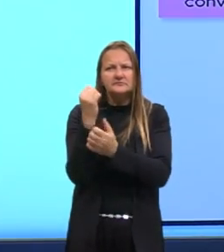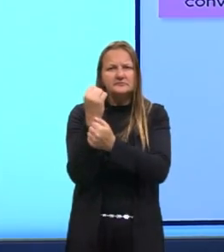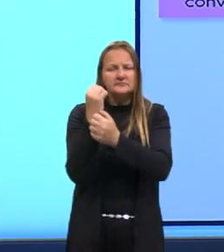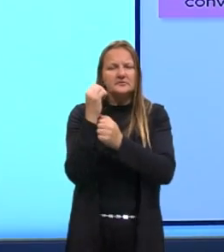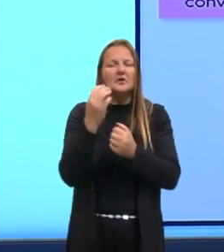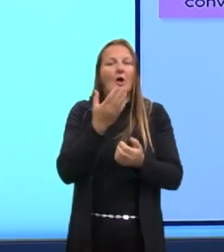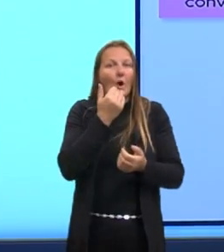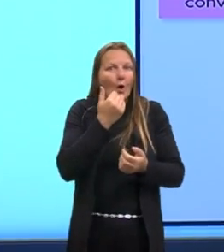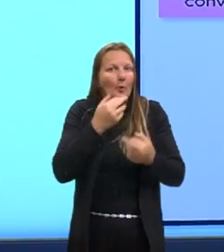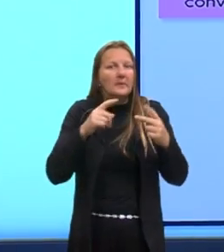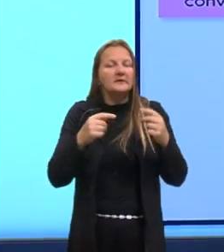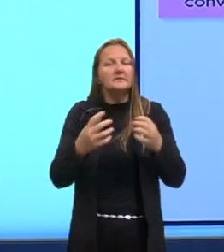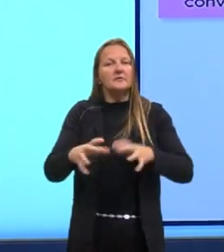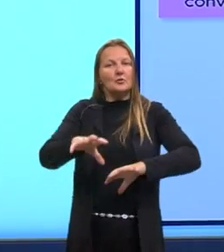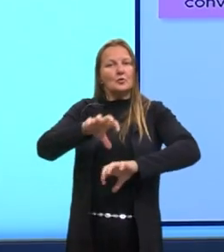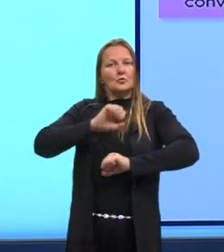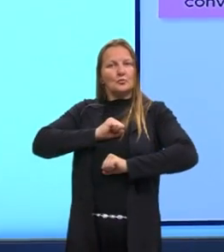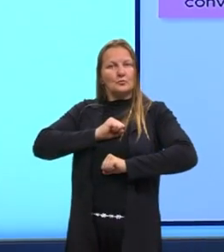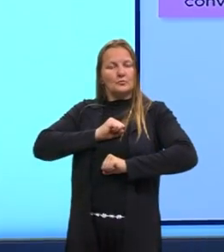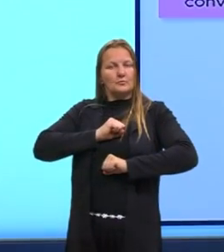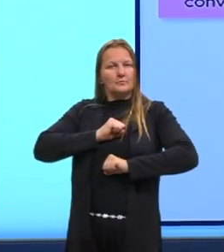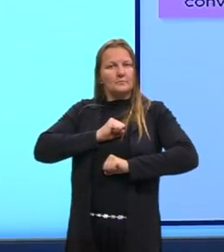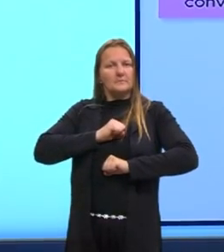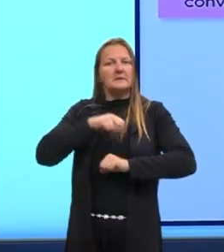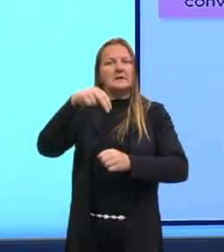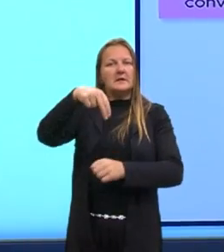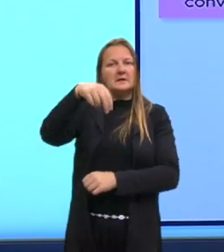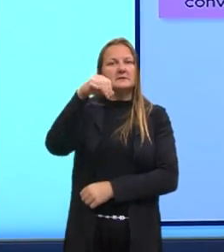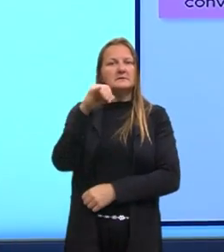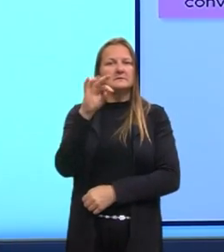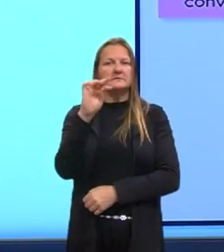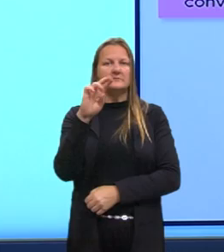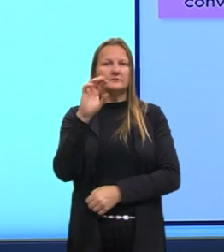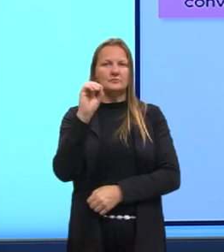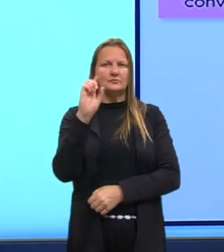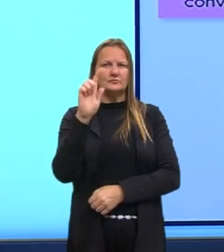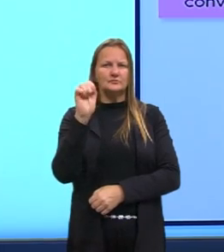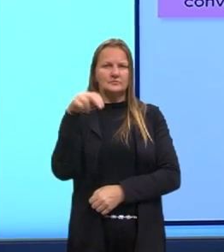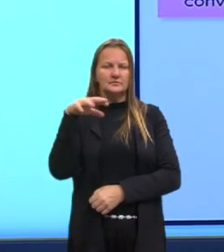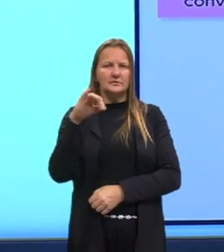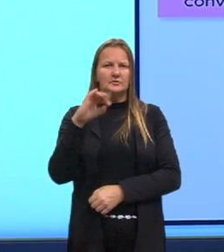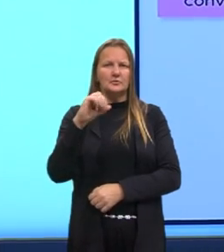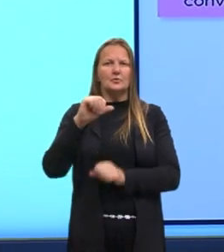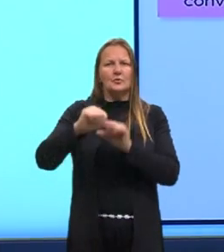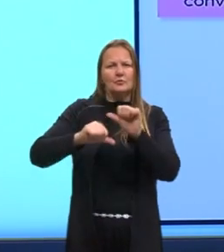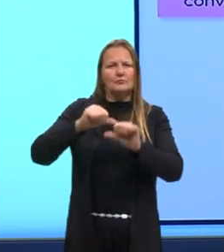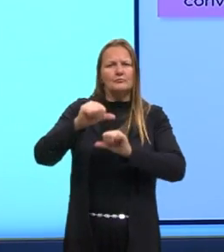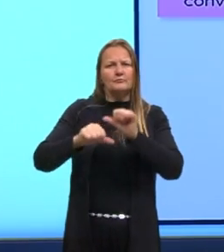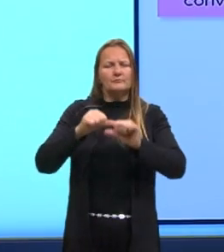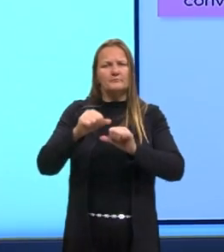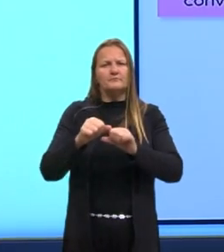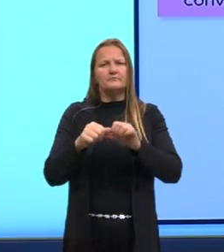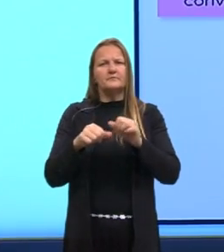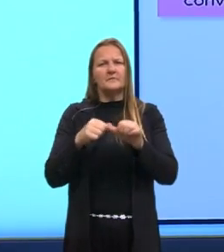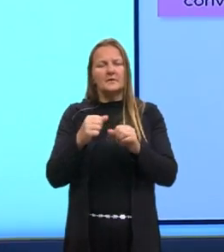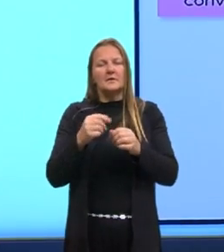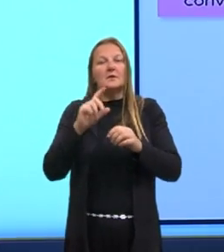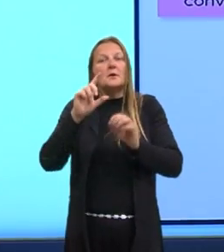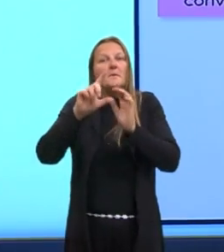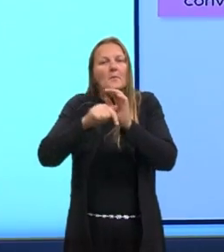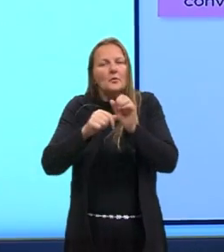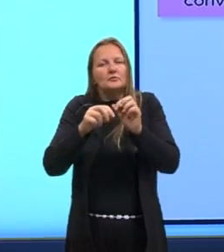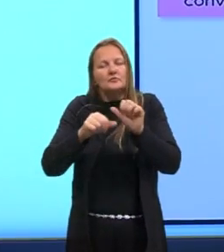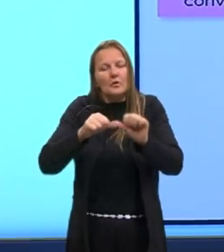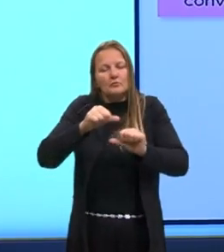incorporando, né, aquele nitrogênio. Depois, né, quando esses organismos morrem, as